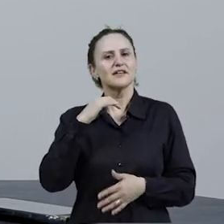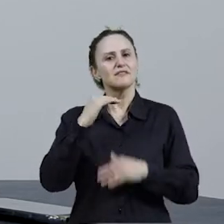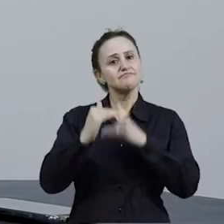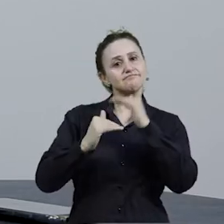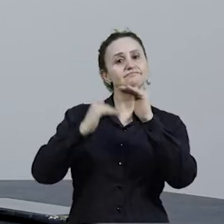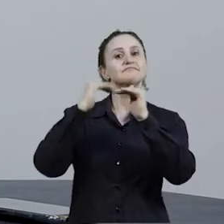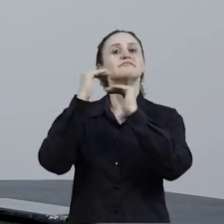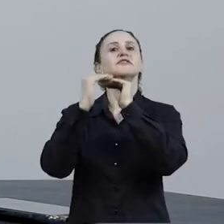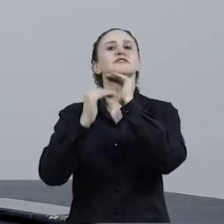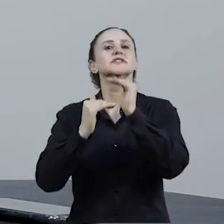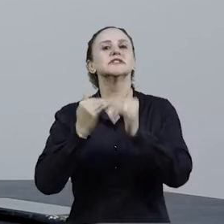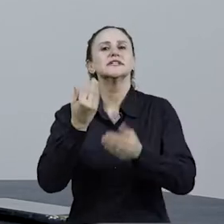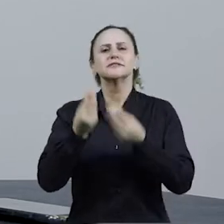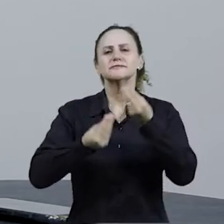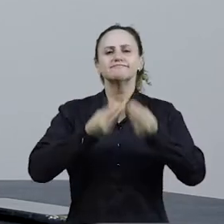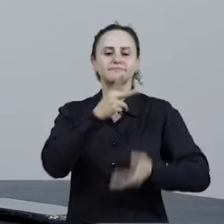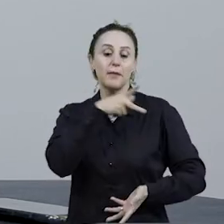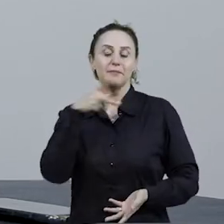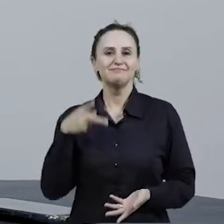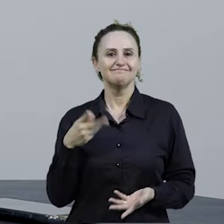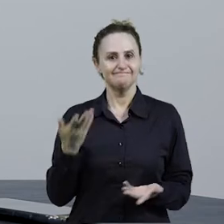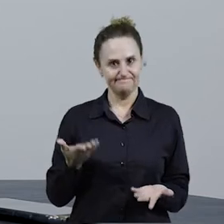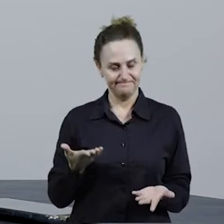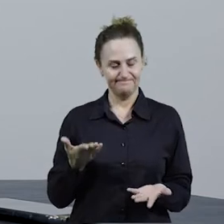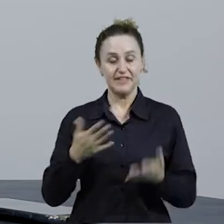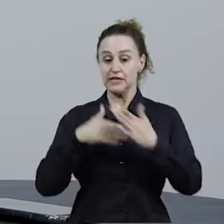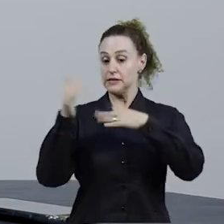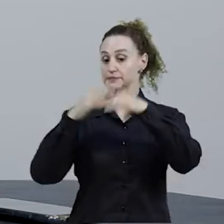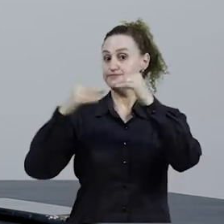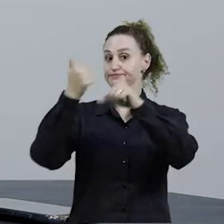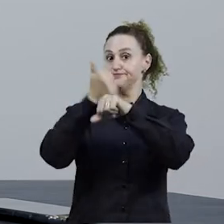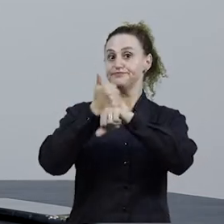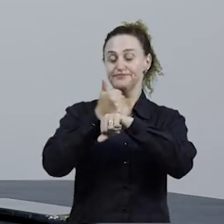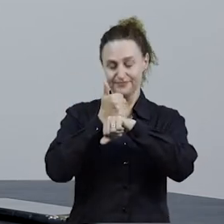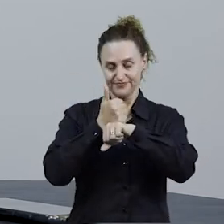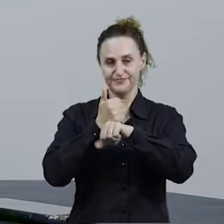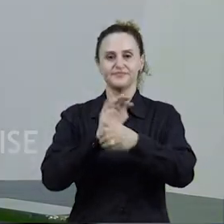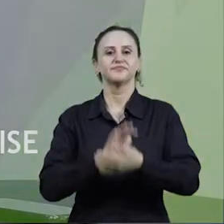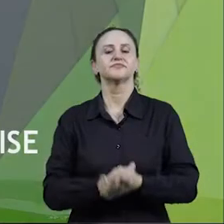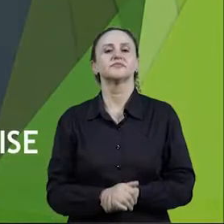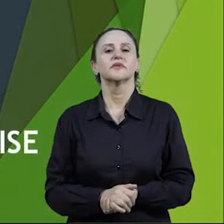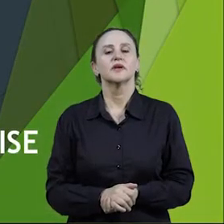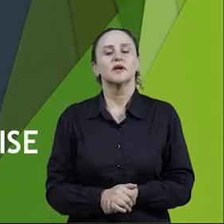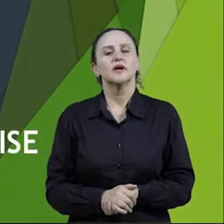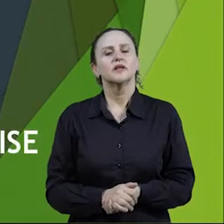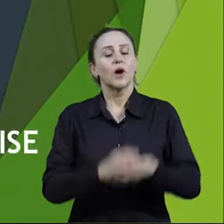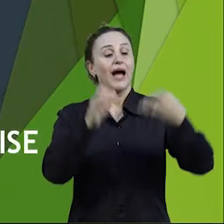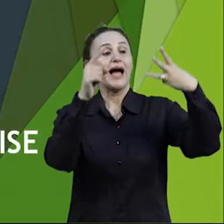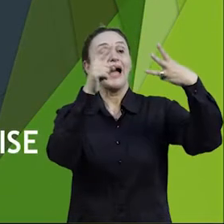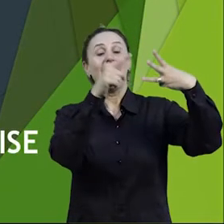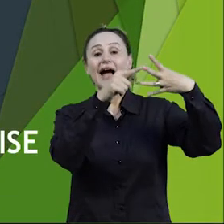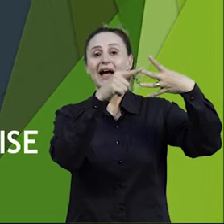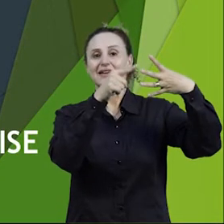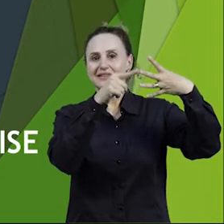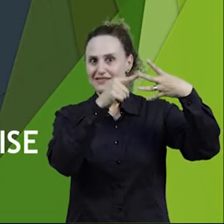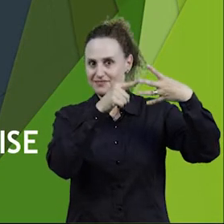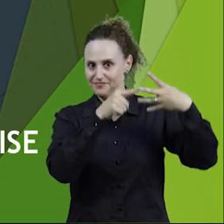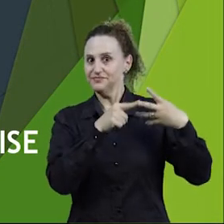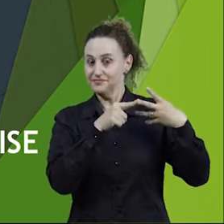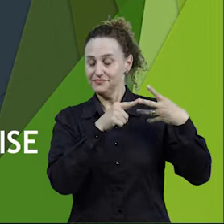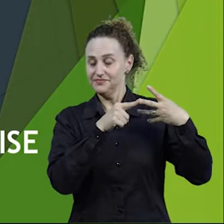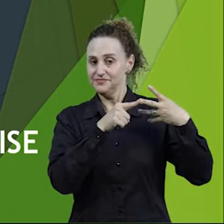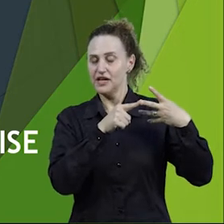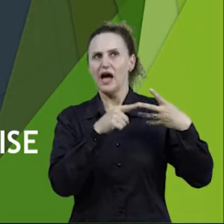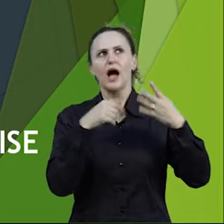um professor, essa identidade profissional. A segunda unidade de autoestudo, aqui, nós vamos, então, fazendo esse